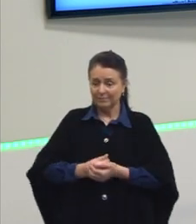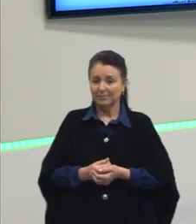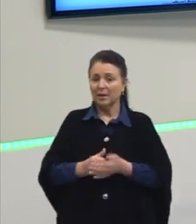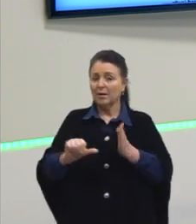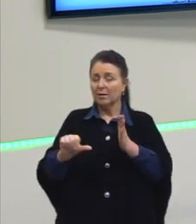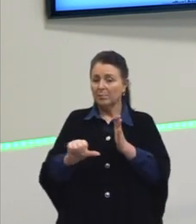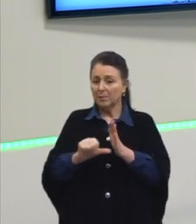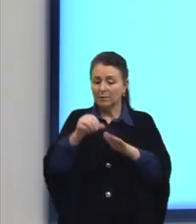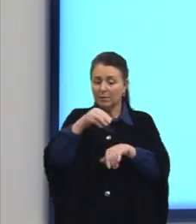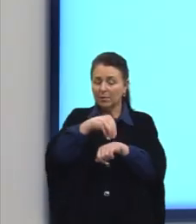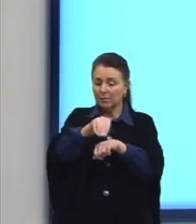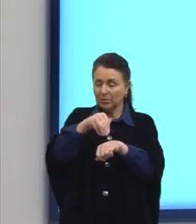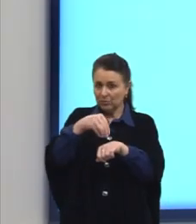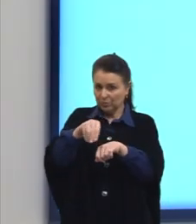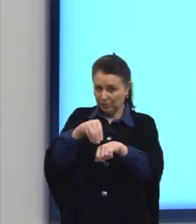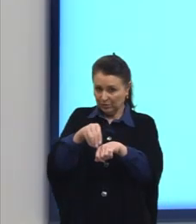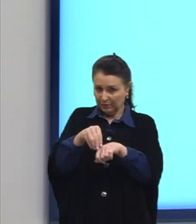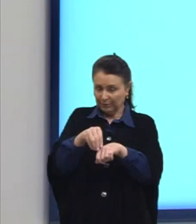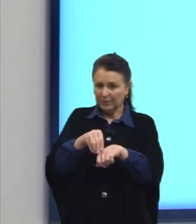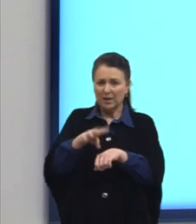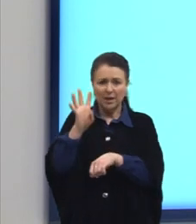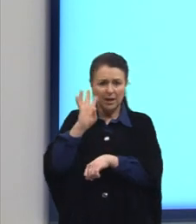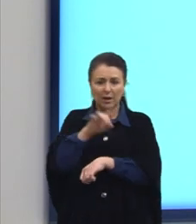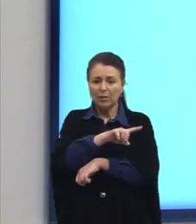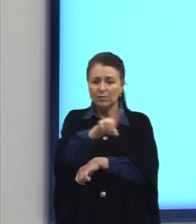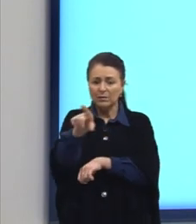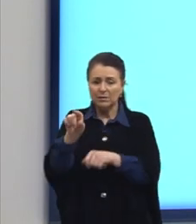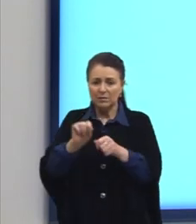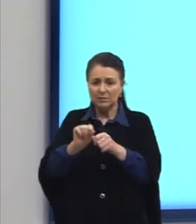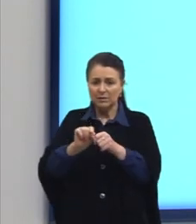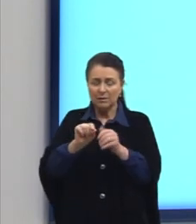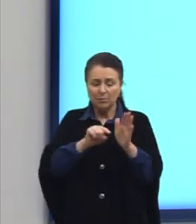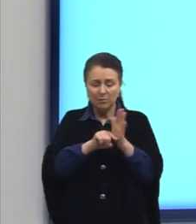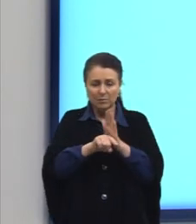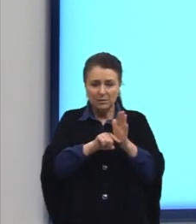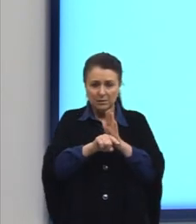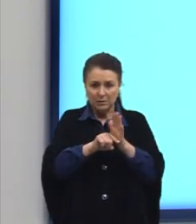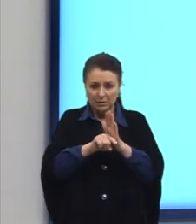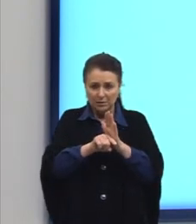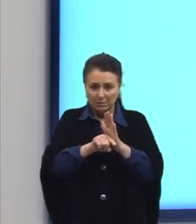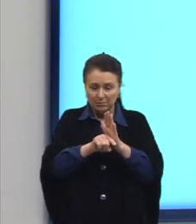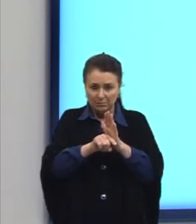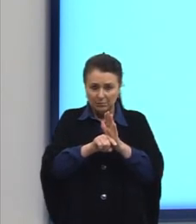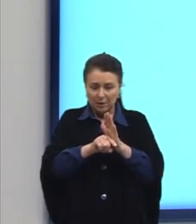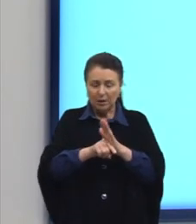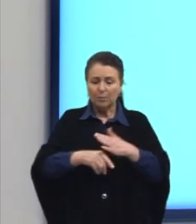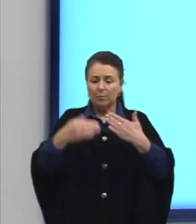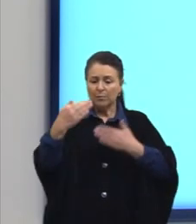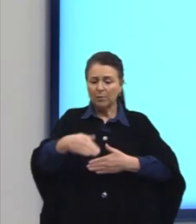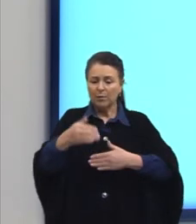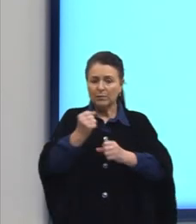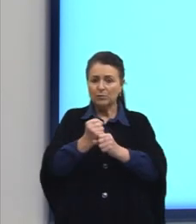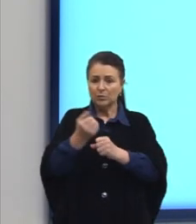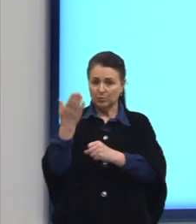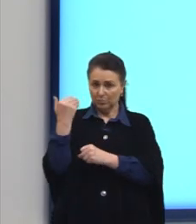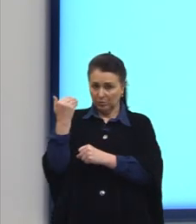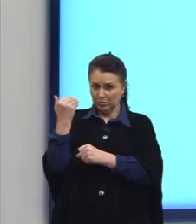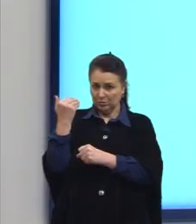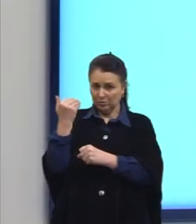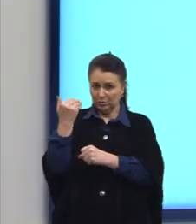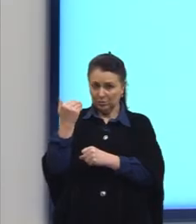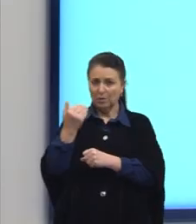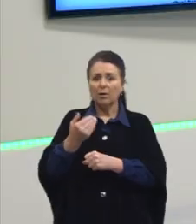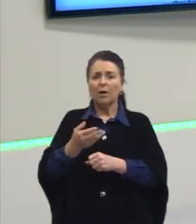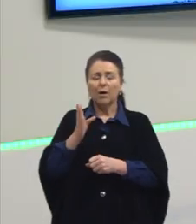Primeira dica. É legal vocês fazerem levantamentos em provas de anos anteriores. Vocês já me viram